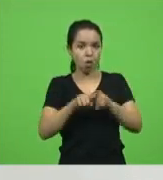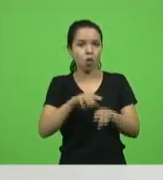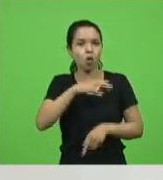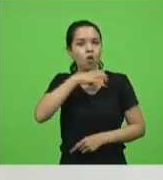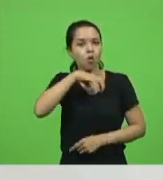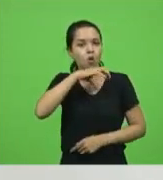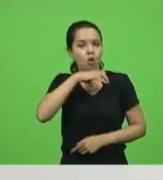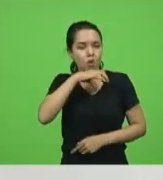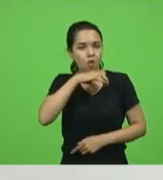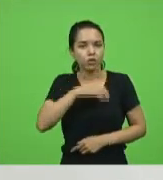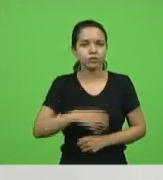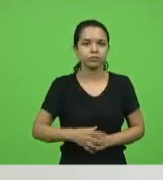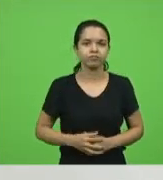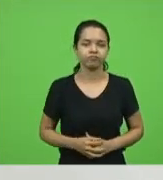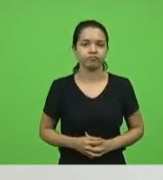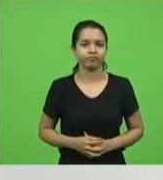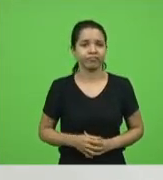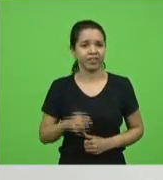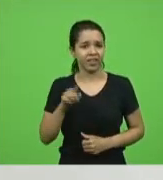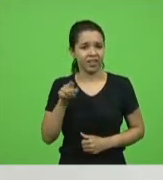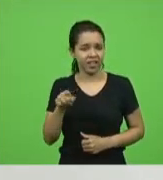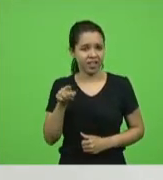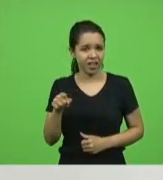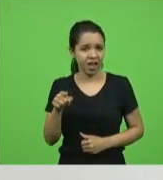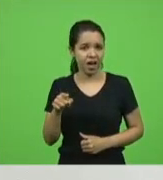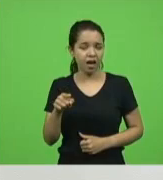naquelas noites frias ali, não tinha ar-condicionado na viatura.